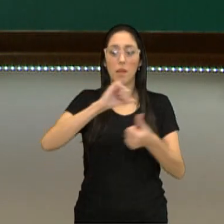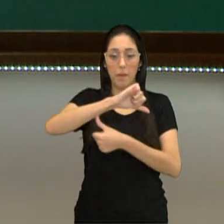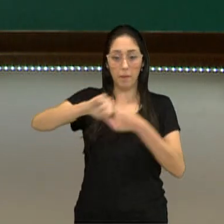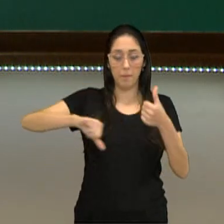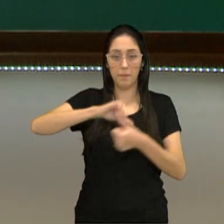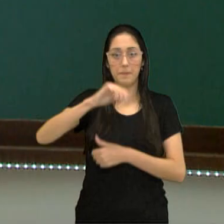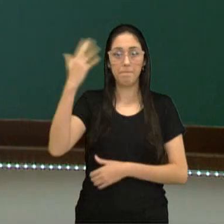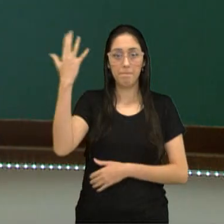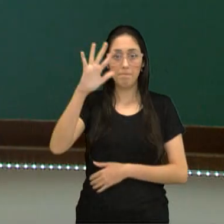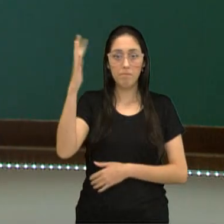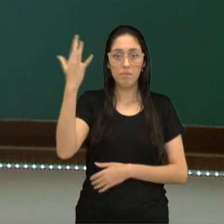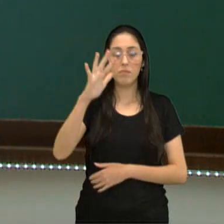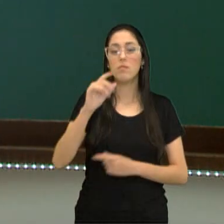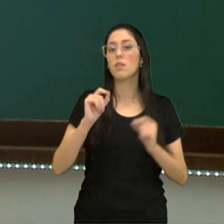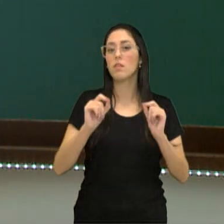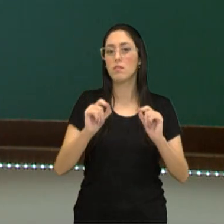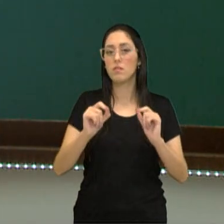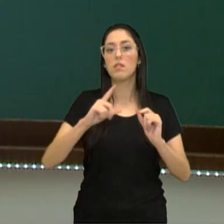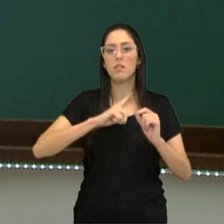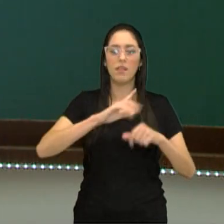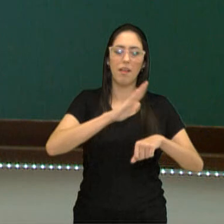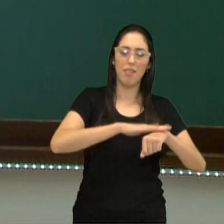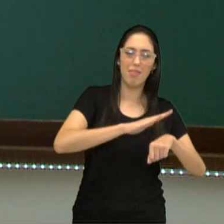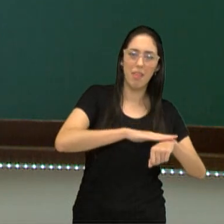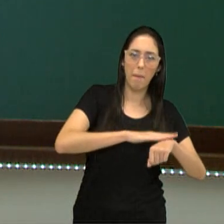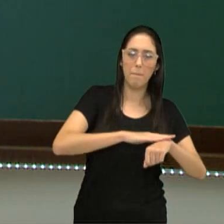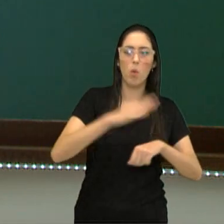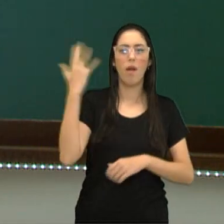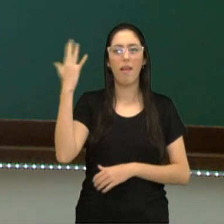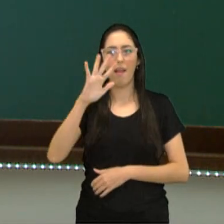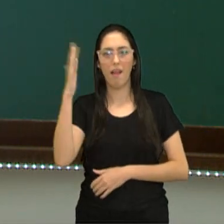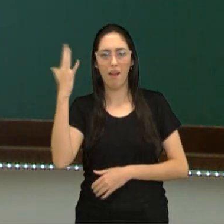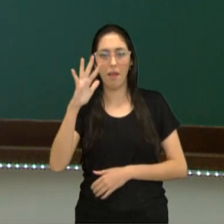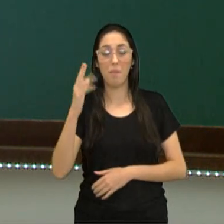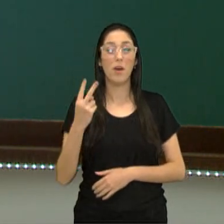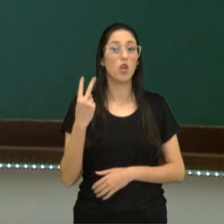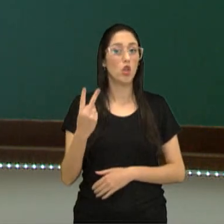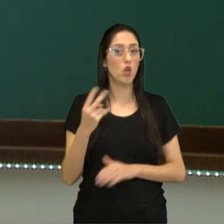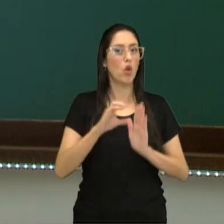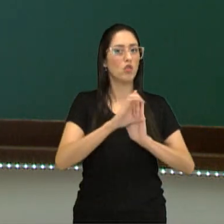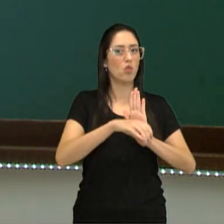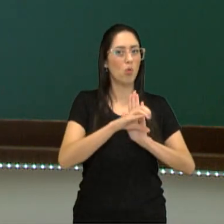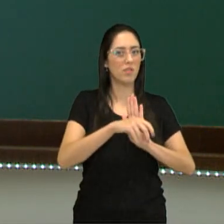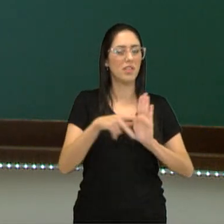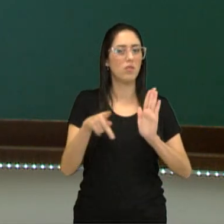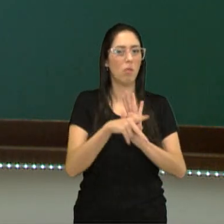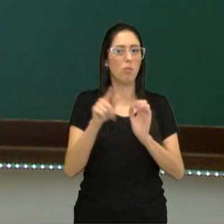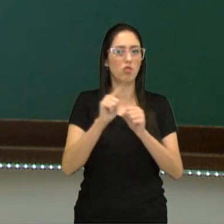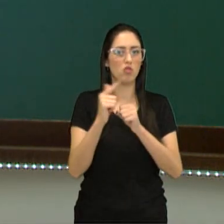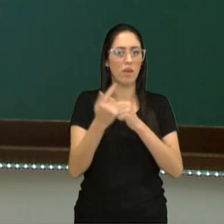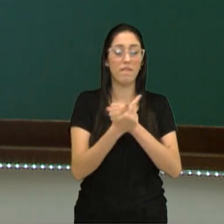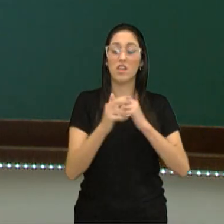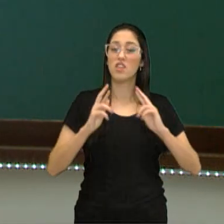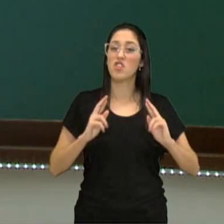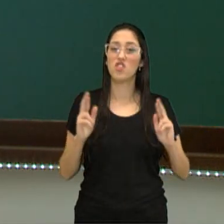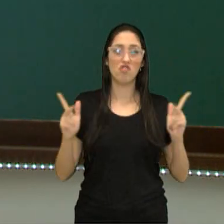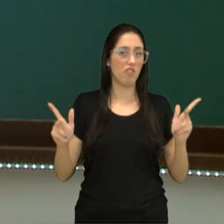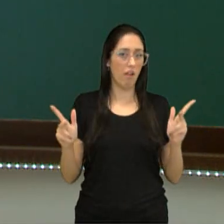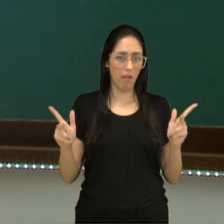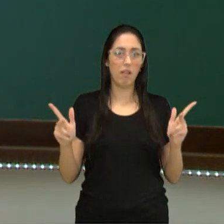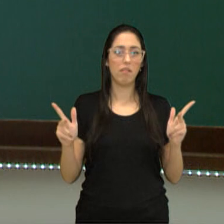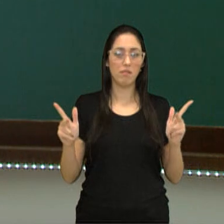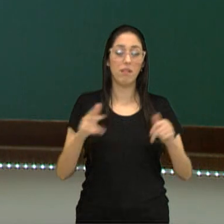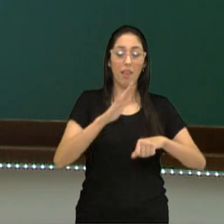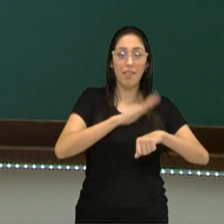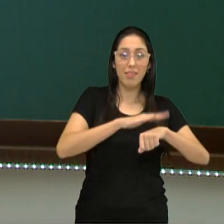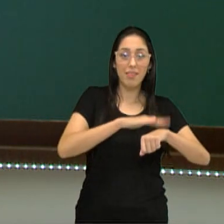previamente consigamos definir tempo e clima, pois são dois conceitos da geografia que são muito distintos. Aonde, quando estamos falando